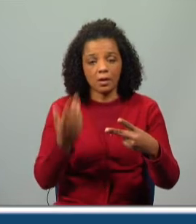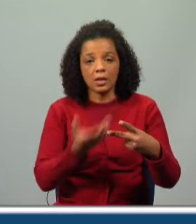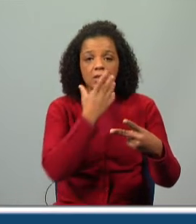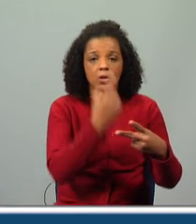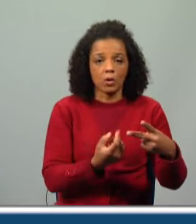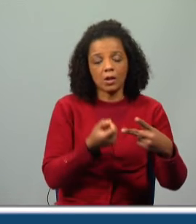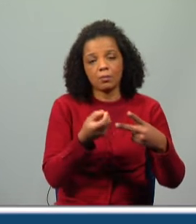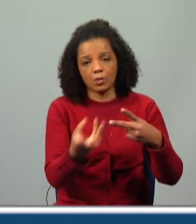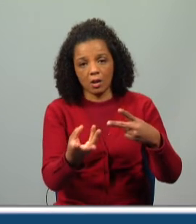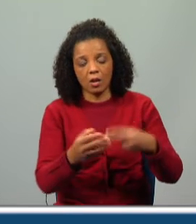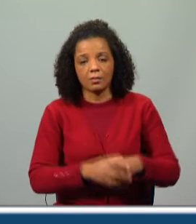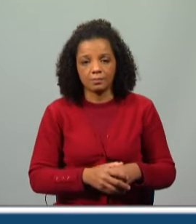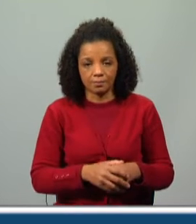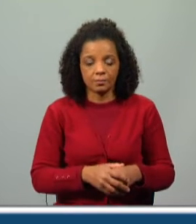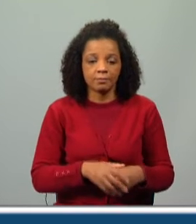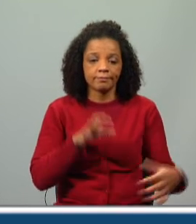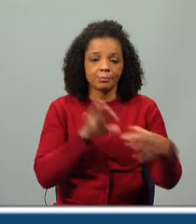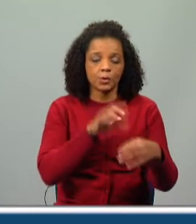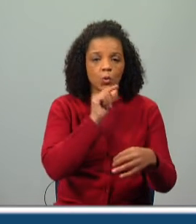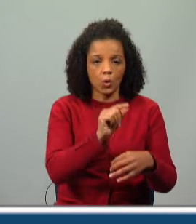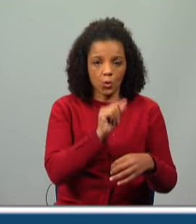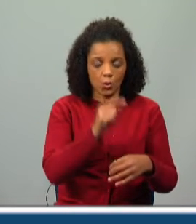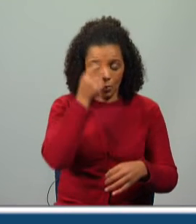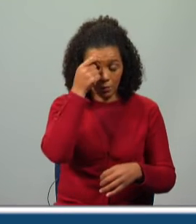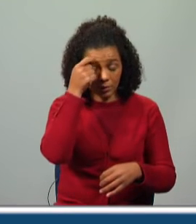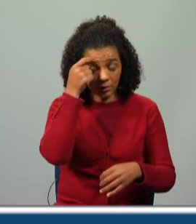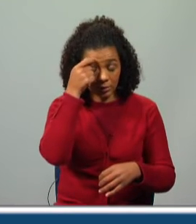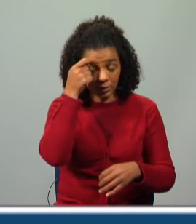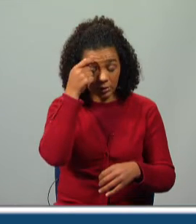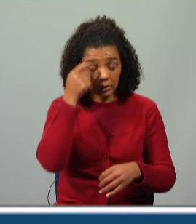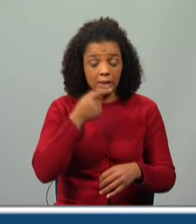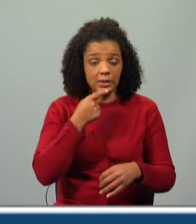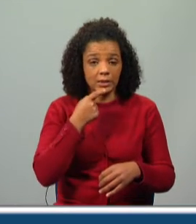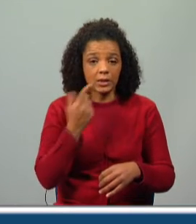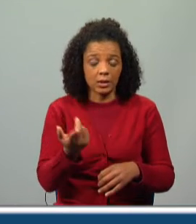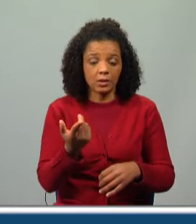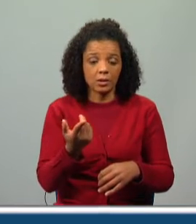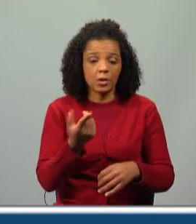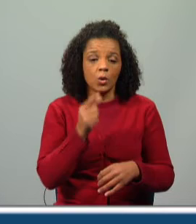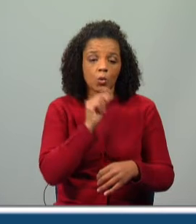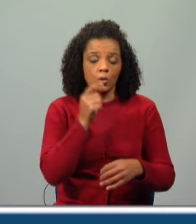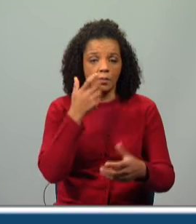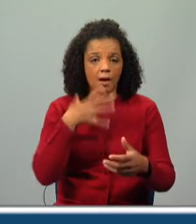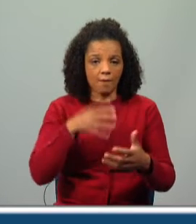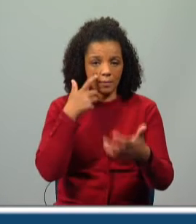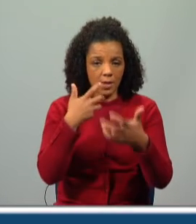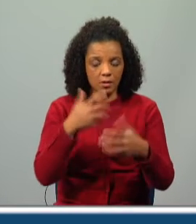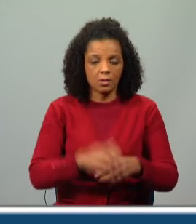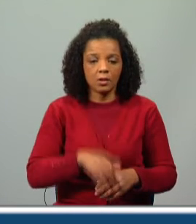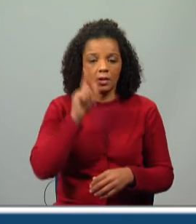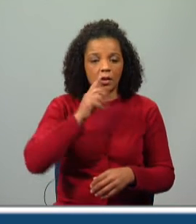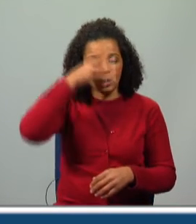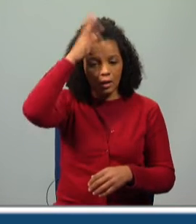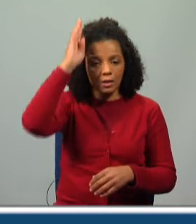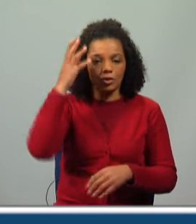singular e plural com o nome que estão a acompanhar, ou seja, com o nome que estão a realçar. Como as galinhas